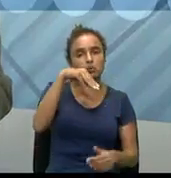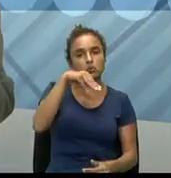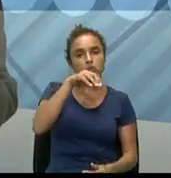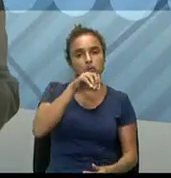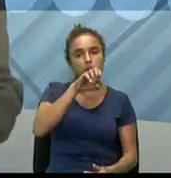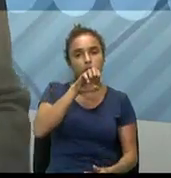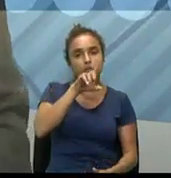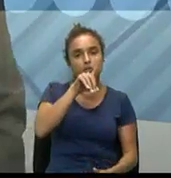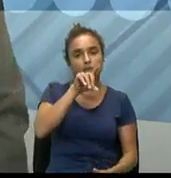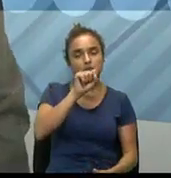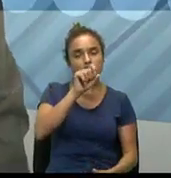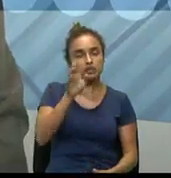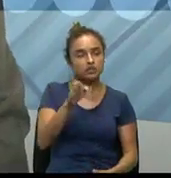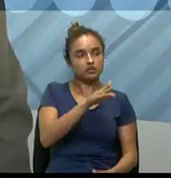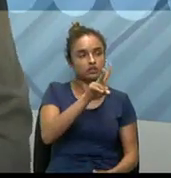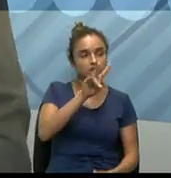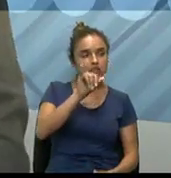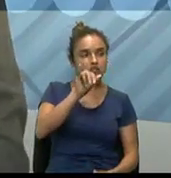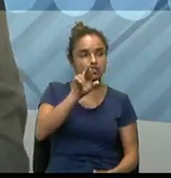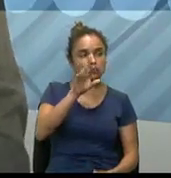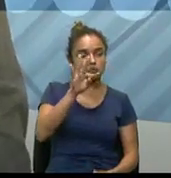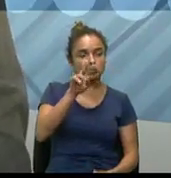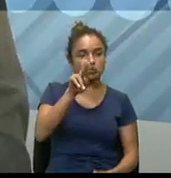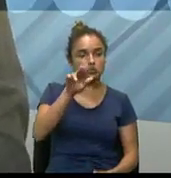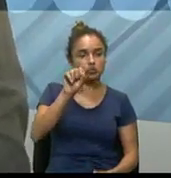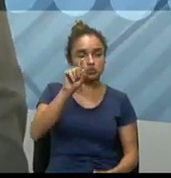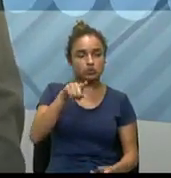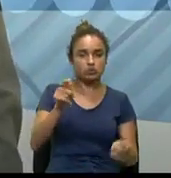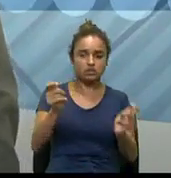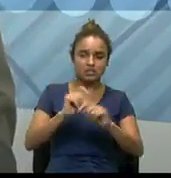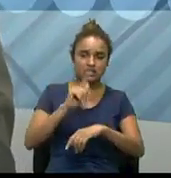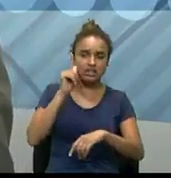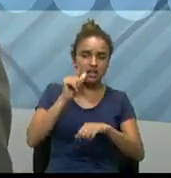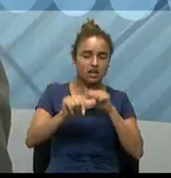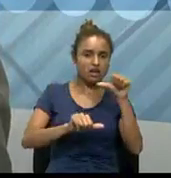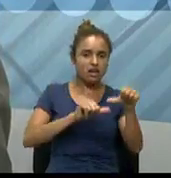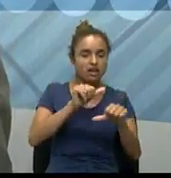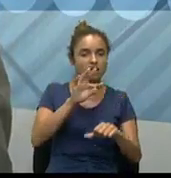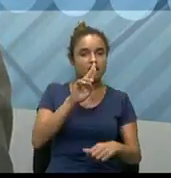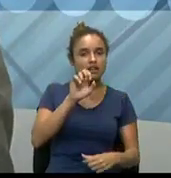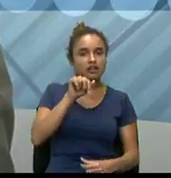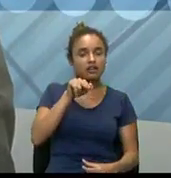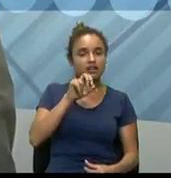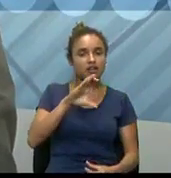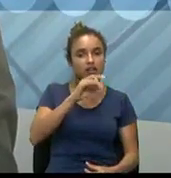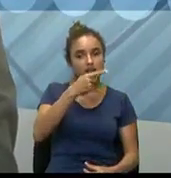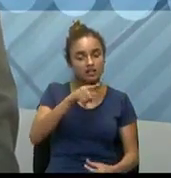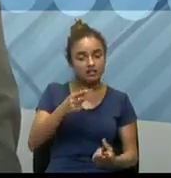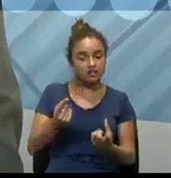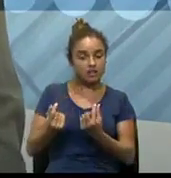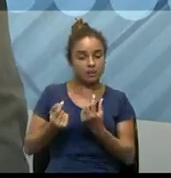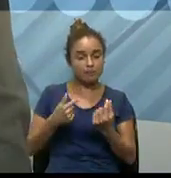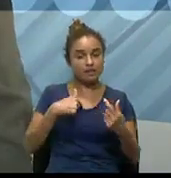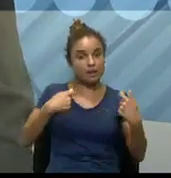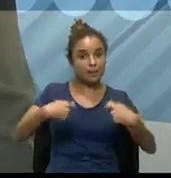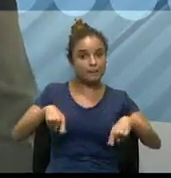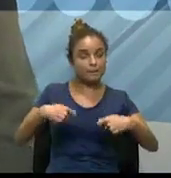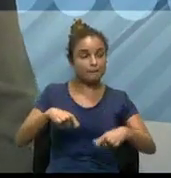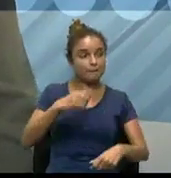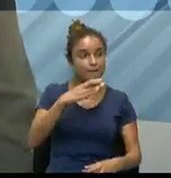virtuais. Primeiro passo, então, para poder fazer a transação financeira pessoal, né, eu preciso ter uma